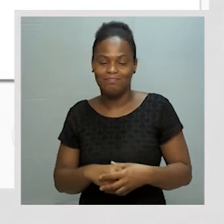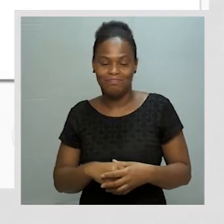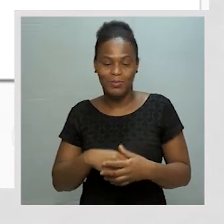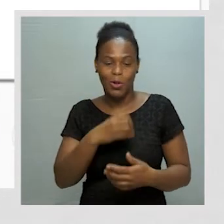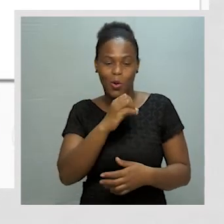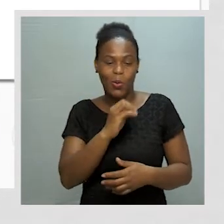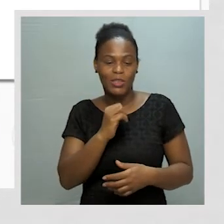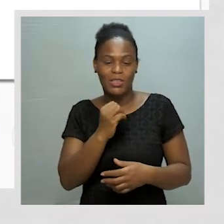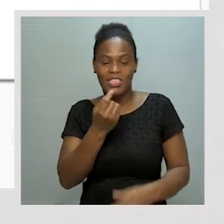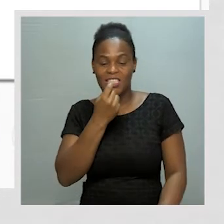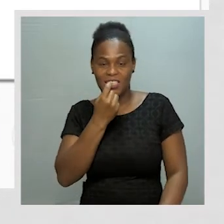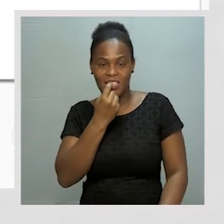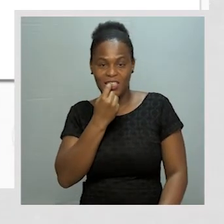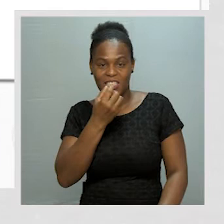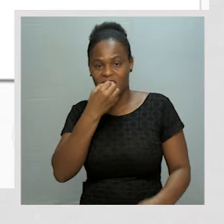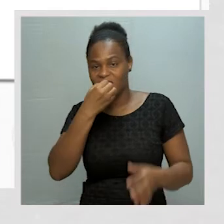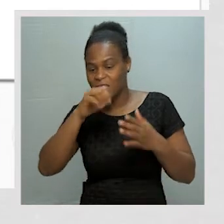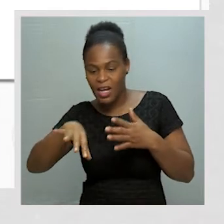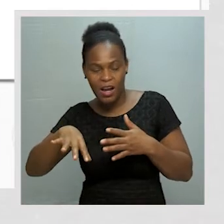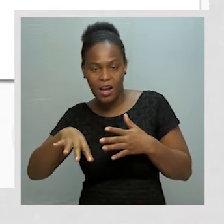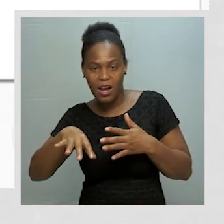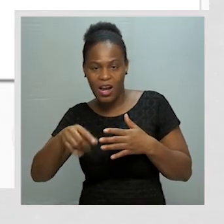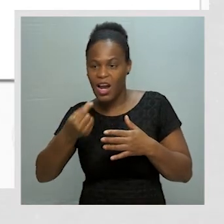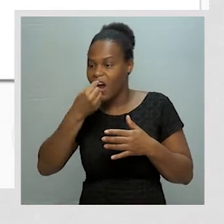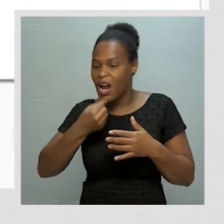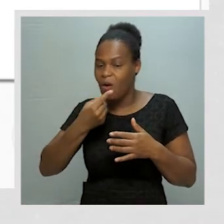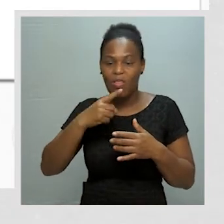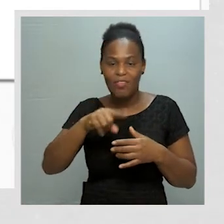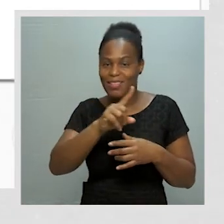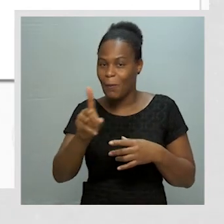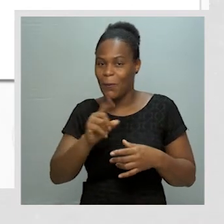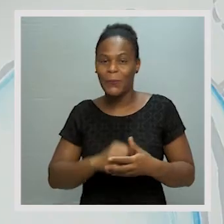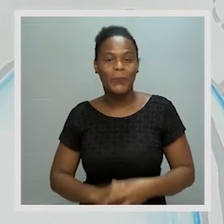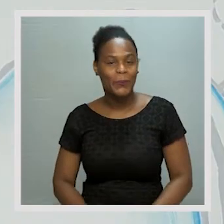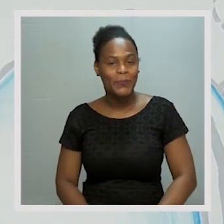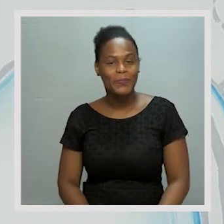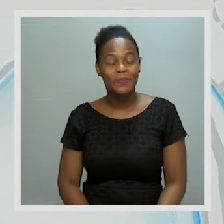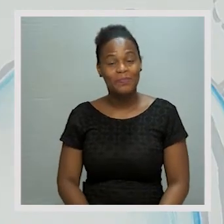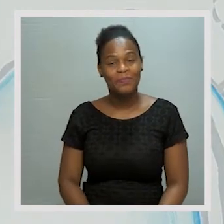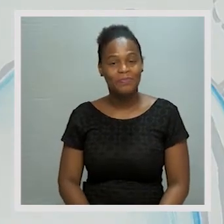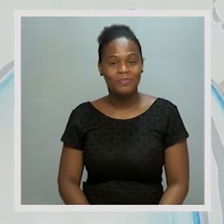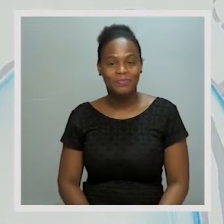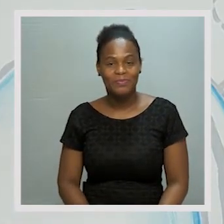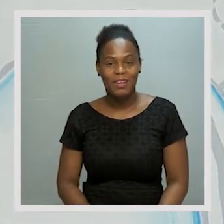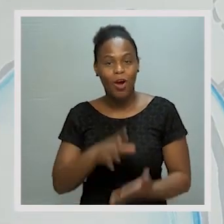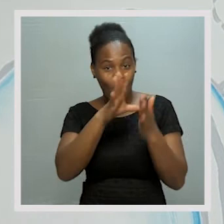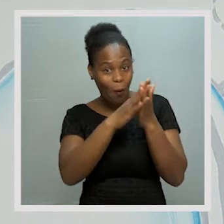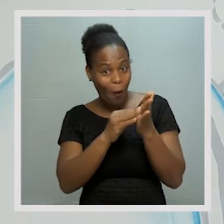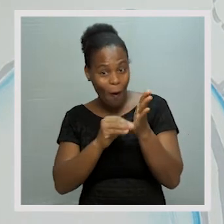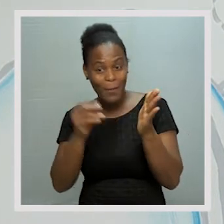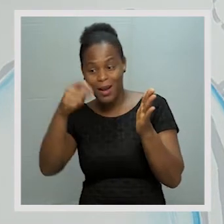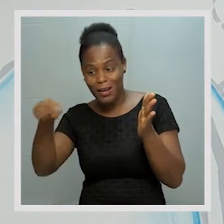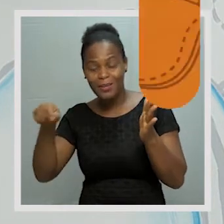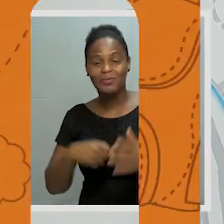Os dentes, quando caem, não voltam a nascer. Então vamos lá copiar isso. Copiem